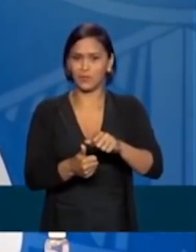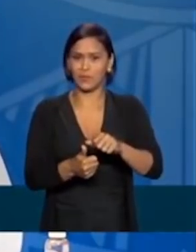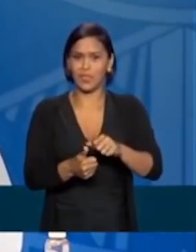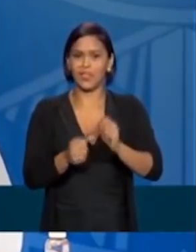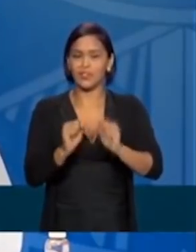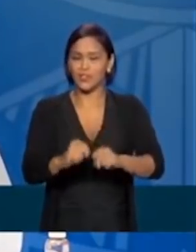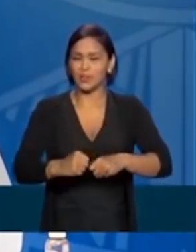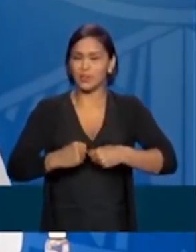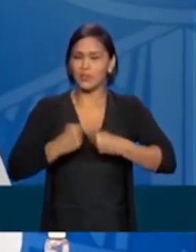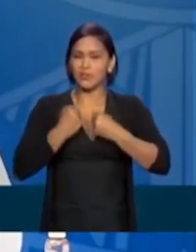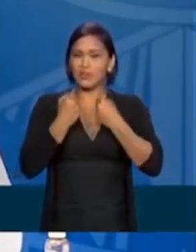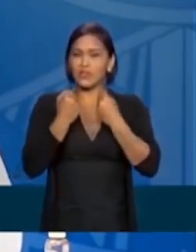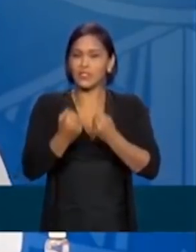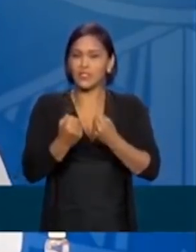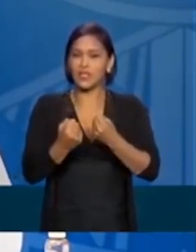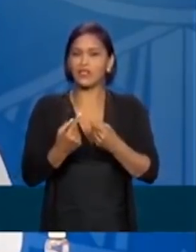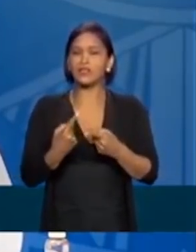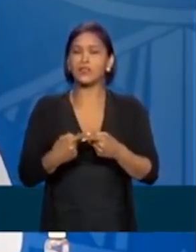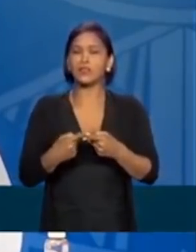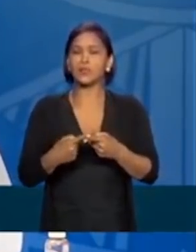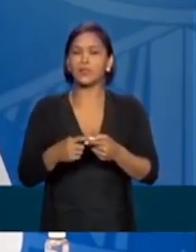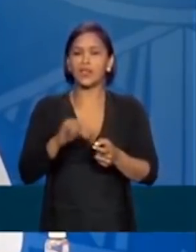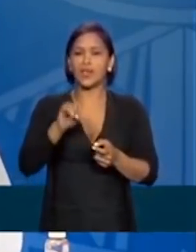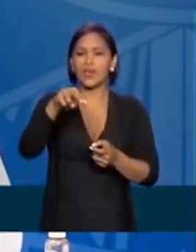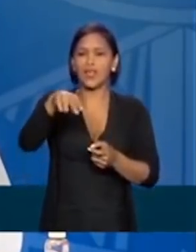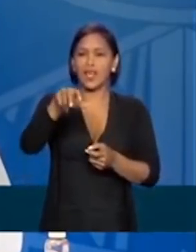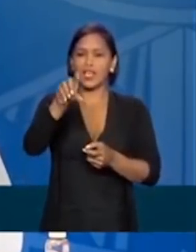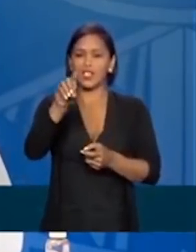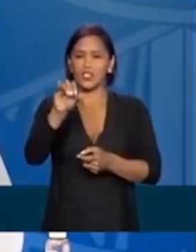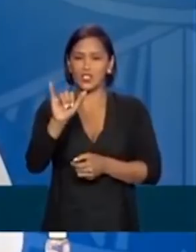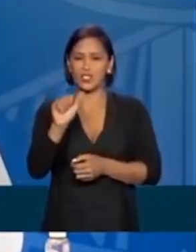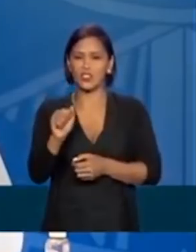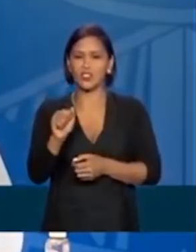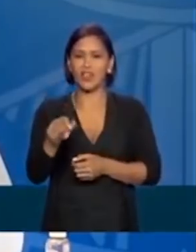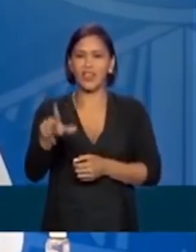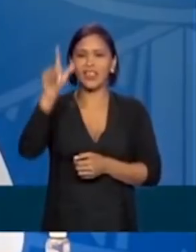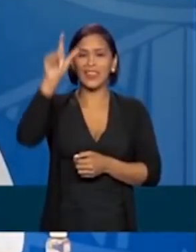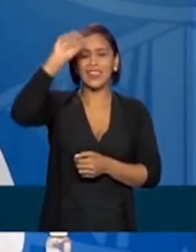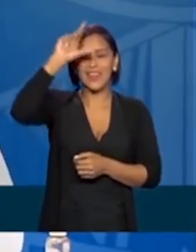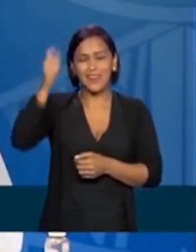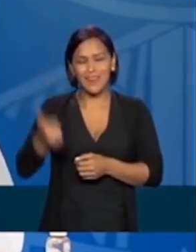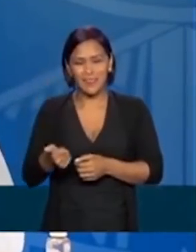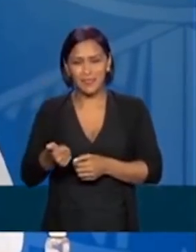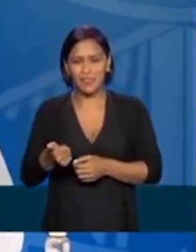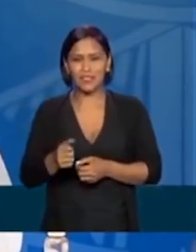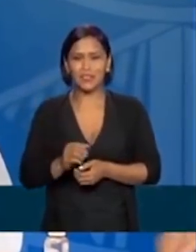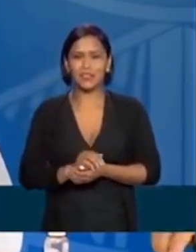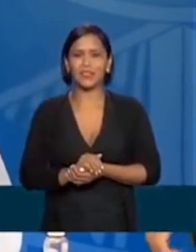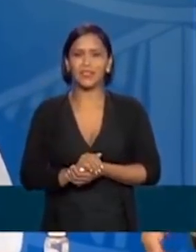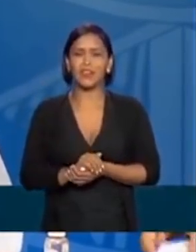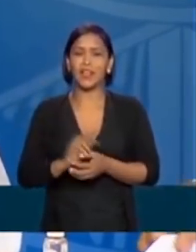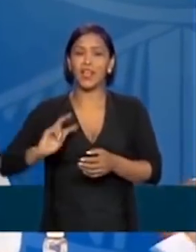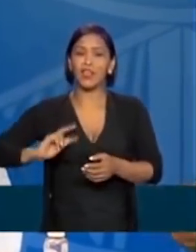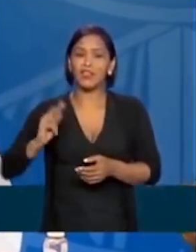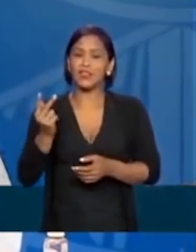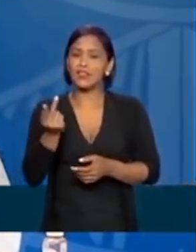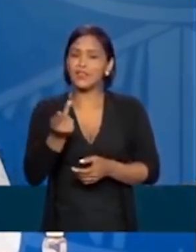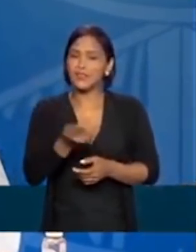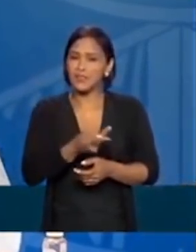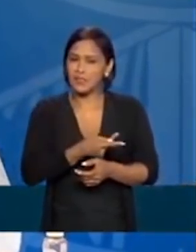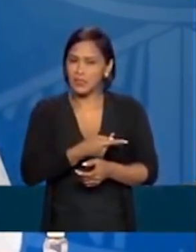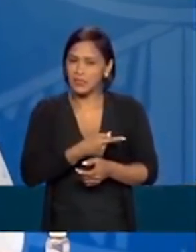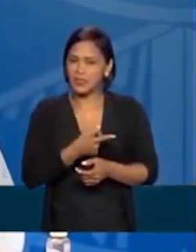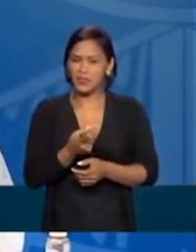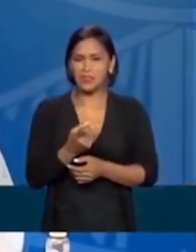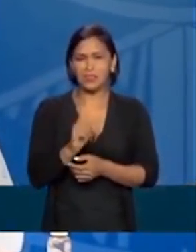forçado pela situação da Índia, aquela situação da África. Nós não vamos fazer